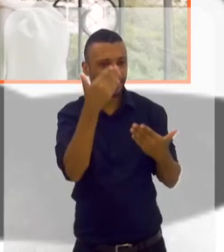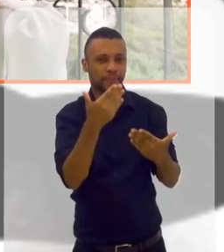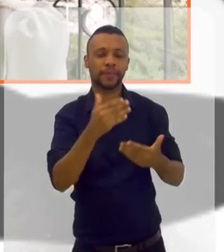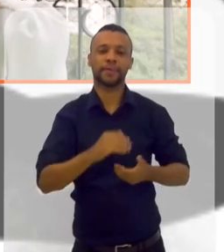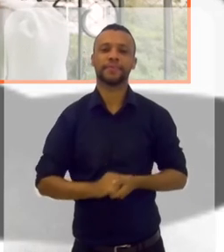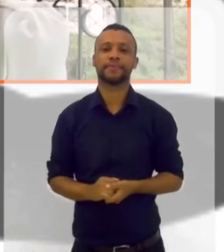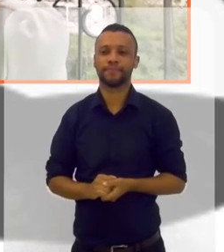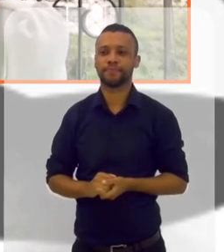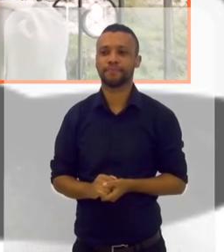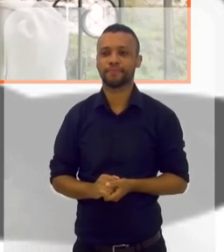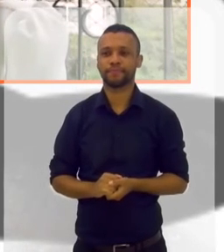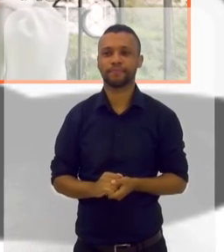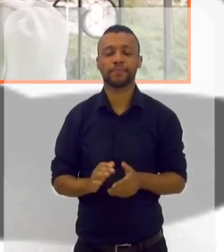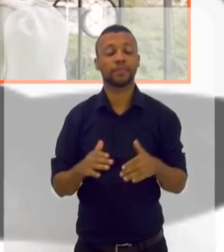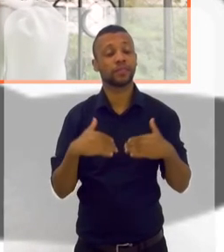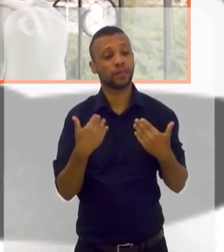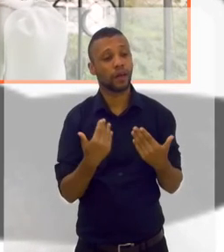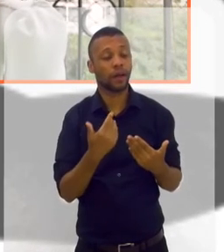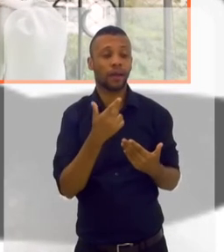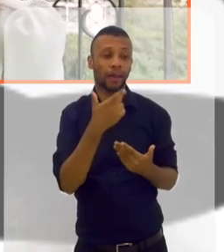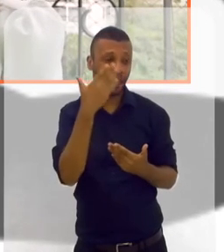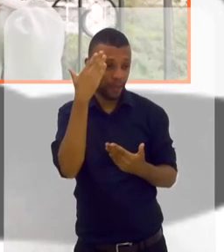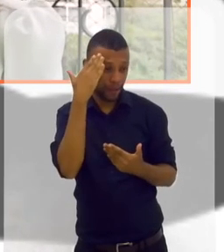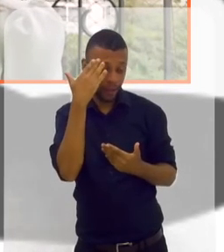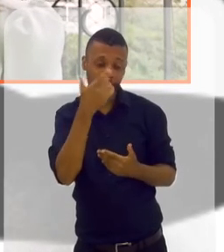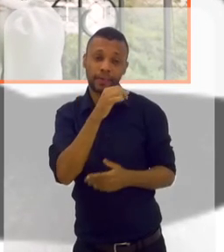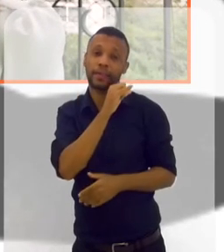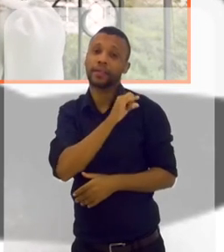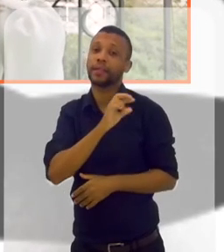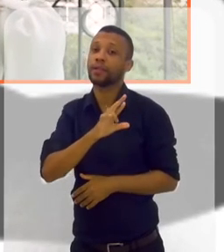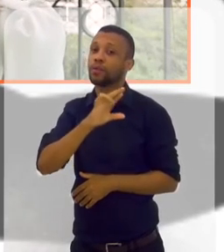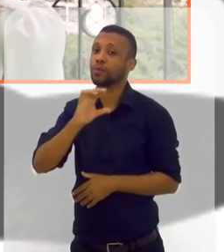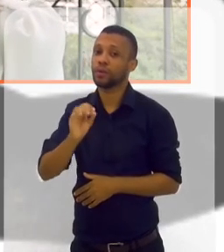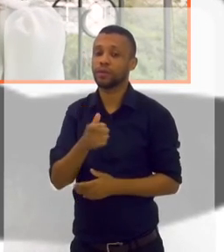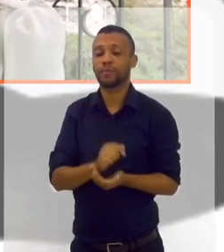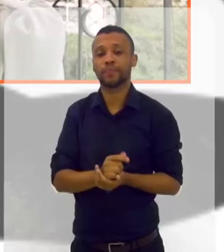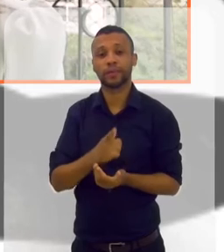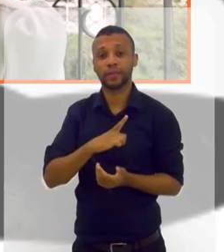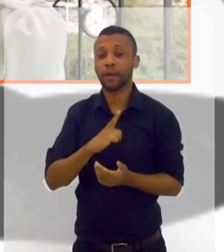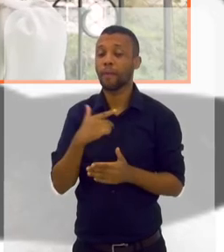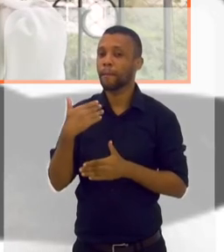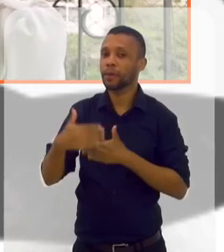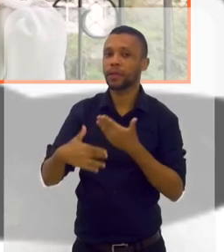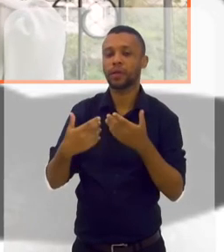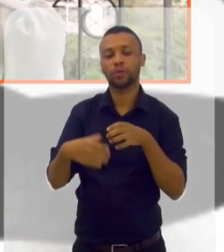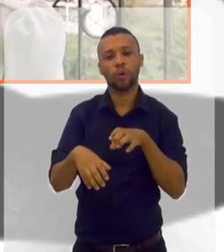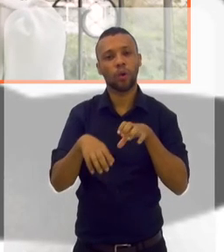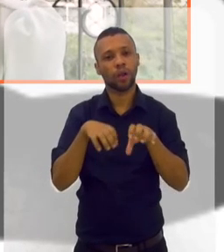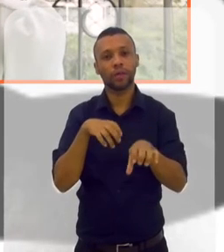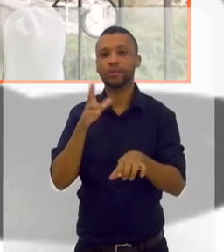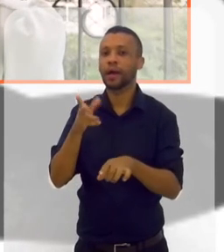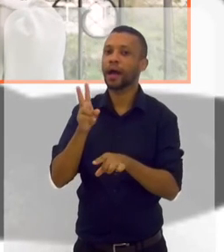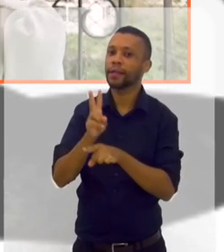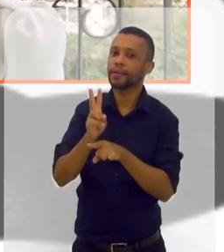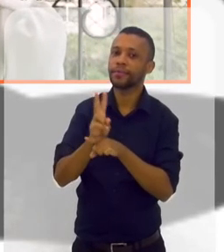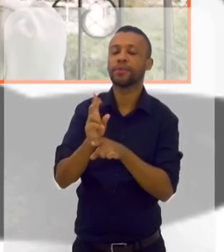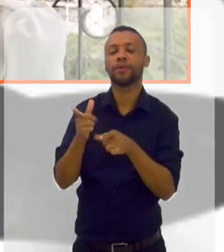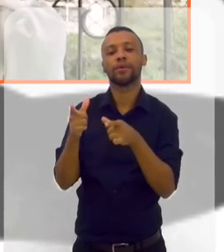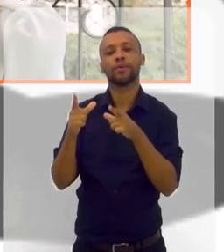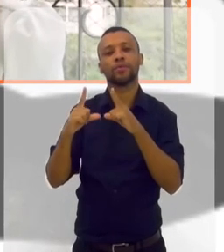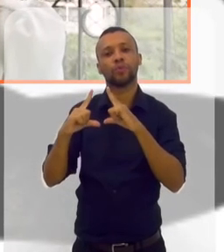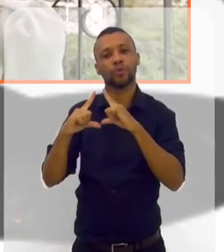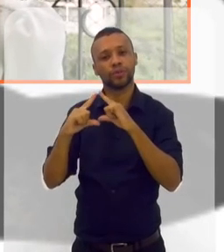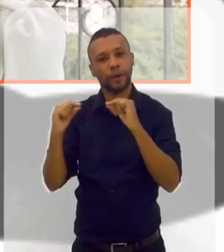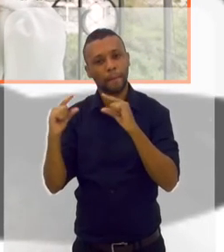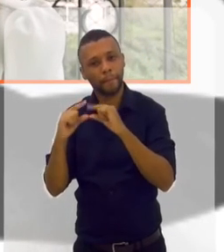Obrigada, querida. Muito obrigada mesmo. E eu faço isso. Eu sei que você está no Rio de Janeiro. Eu faço o processo online, atendo muitas pessoas. Já atendi no